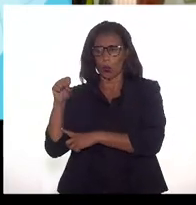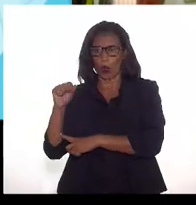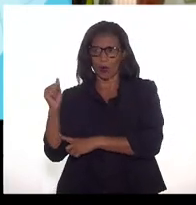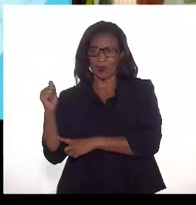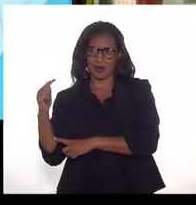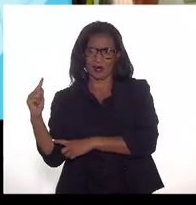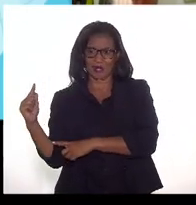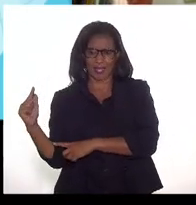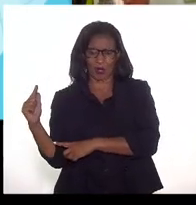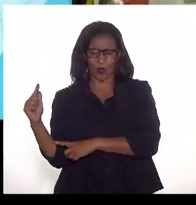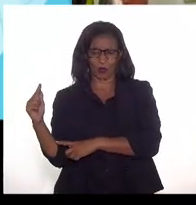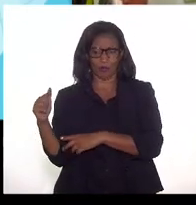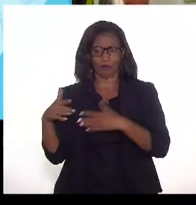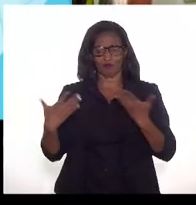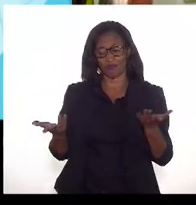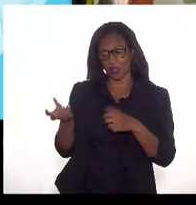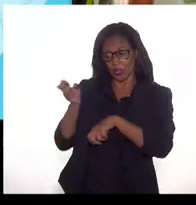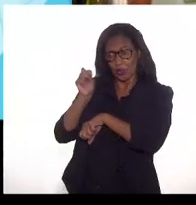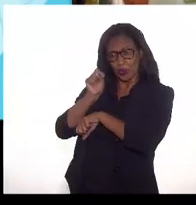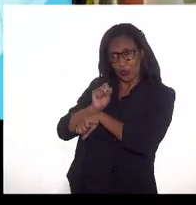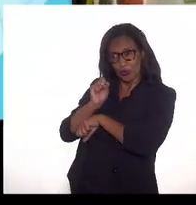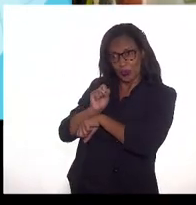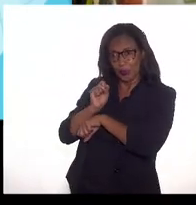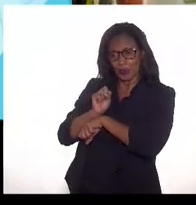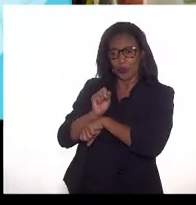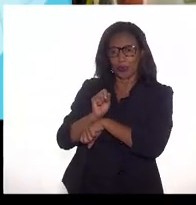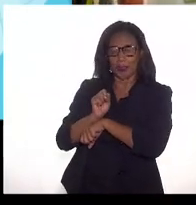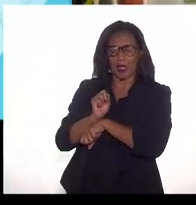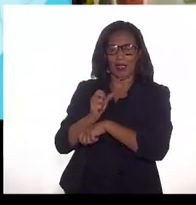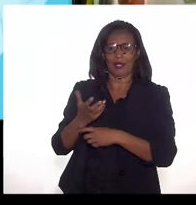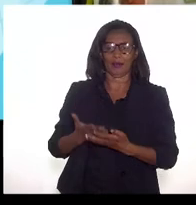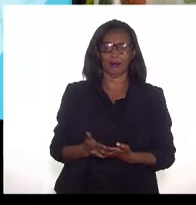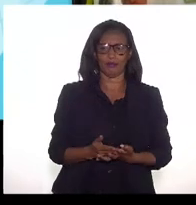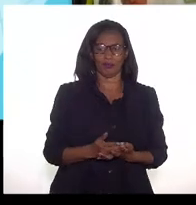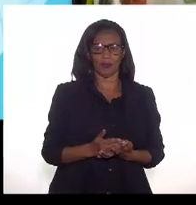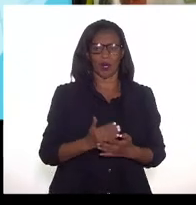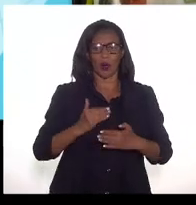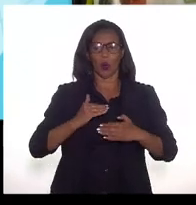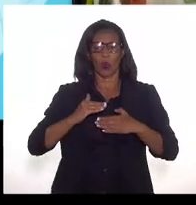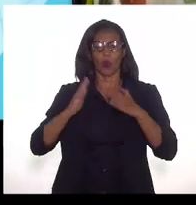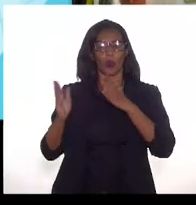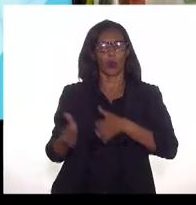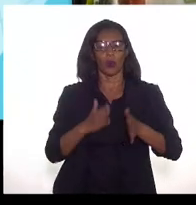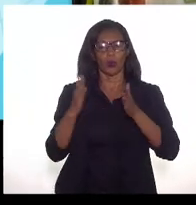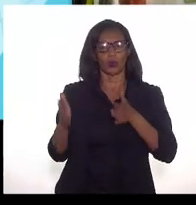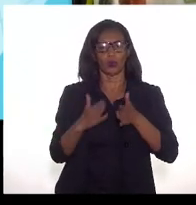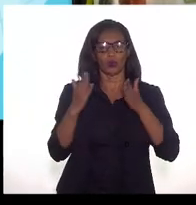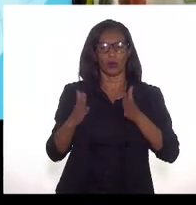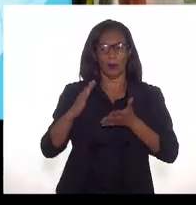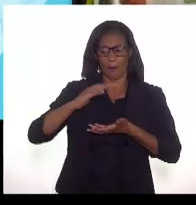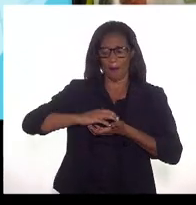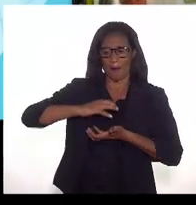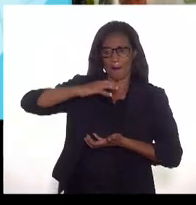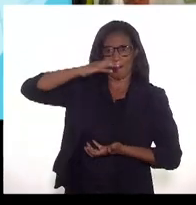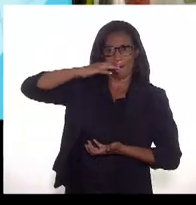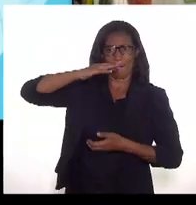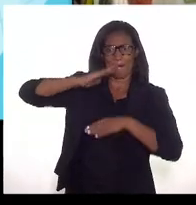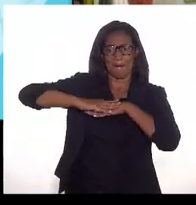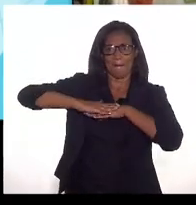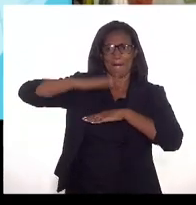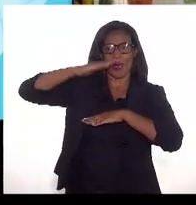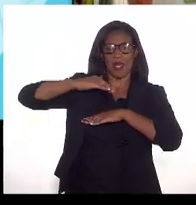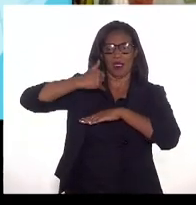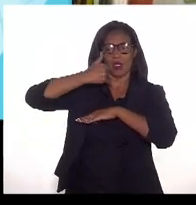seja, é esperado que o pré-sal, isso não é novidade, produza por barril muito mais